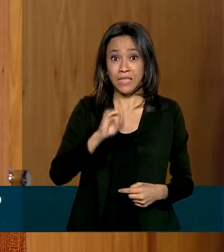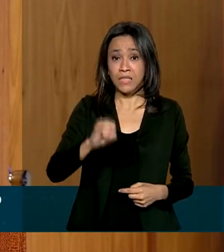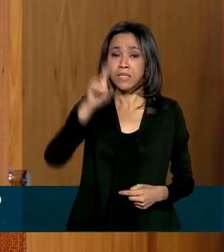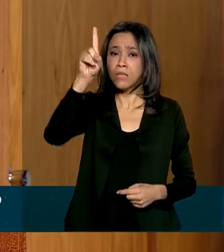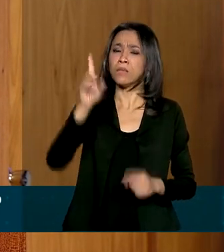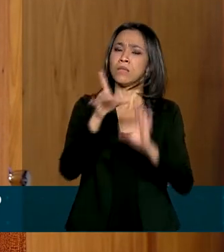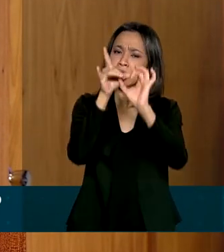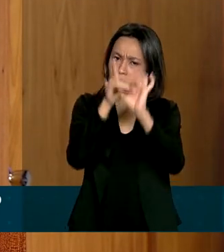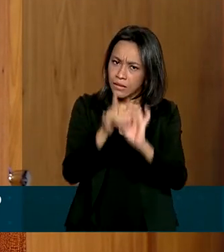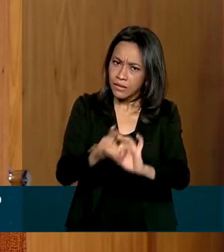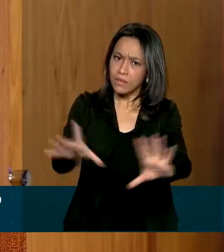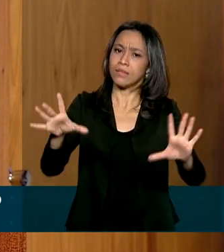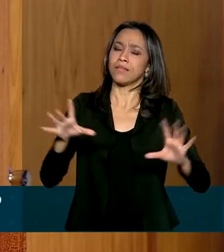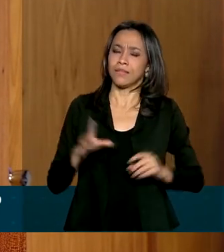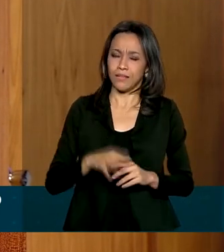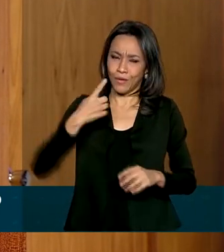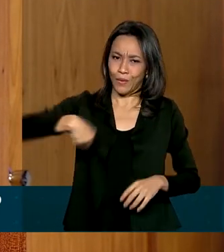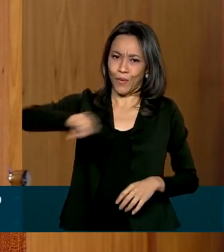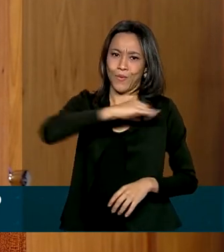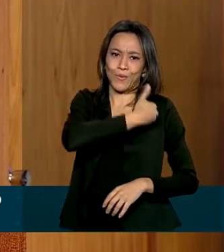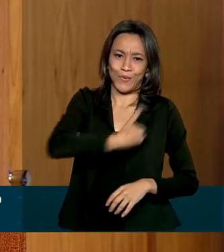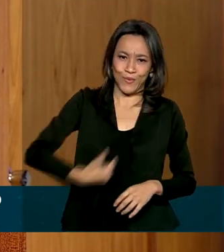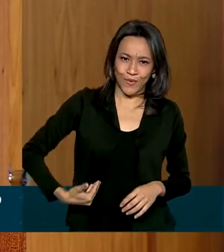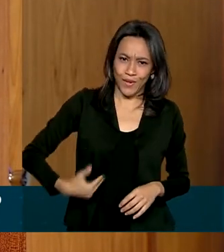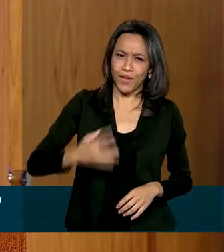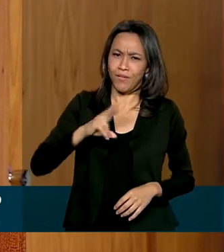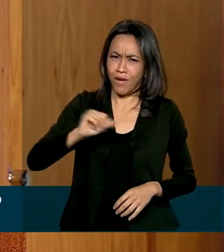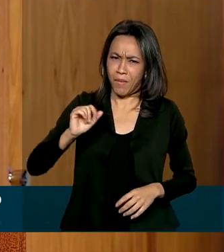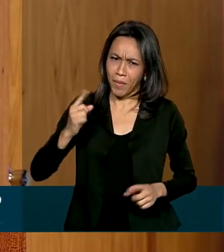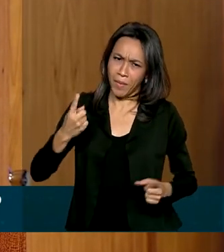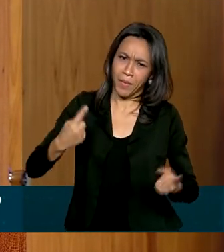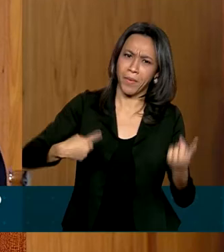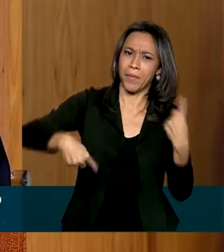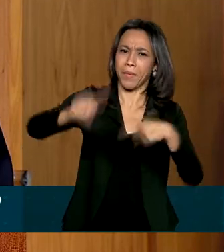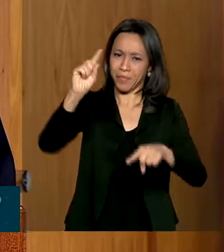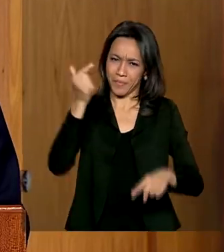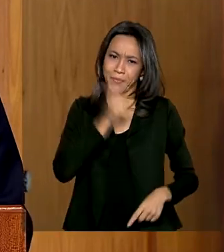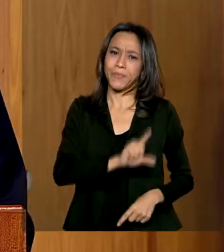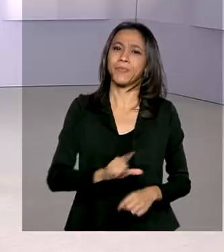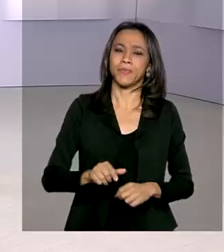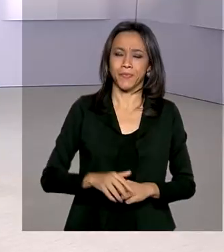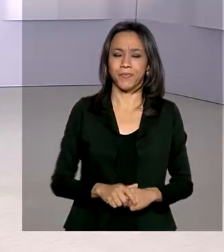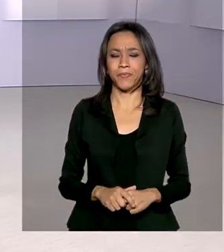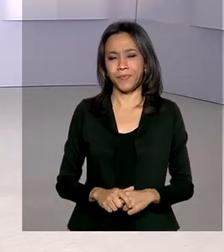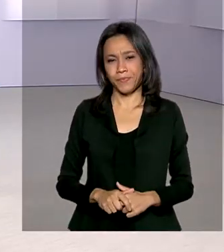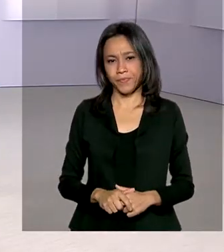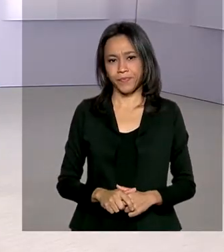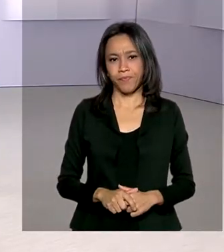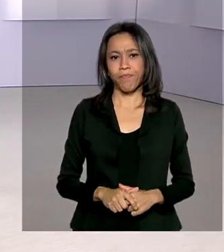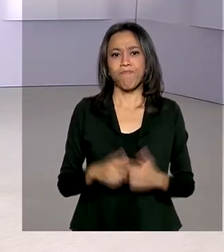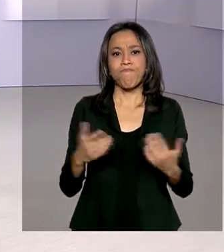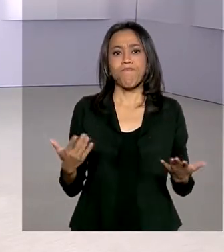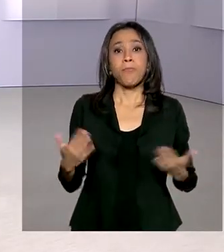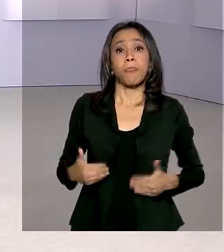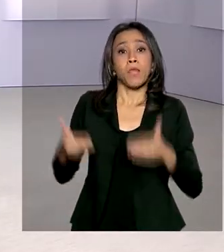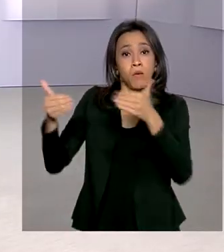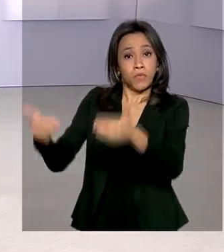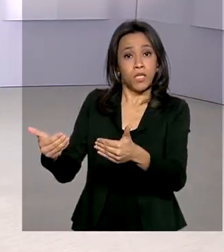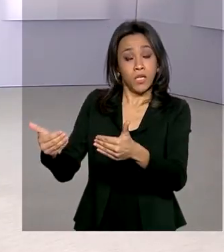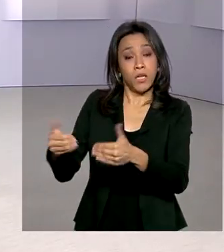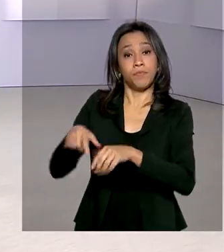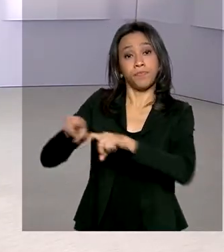Astor, Noronha e Joana, o nosso governo dará um grande passo nesse sentido. O Ministério da